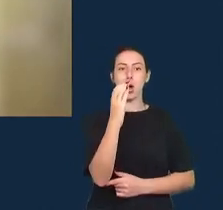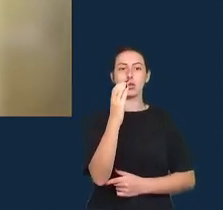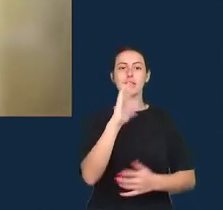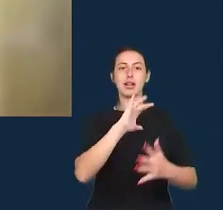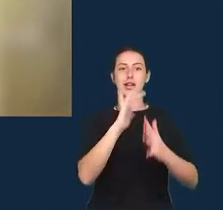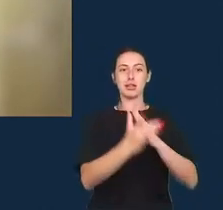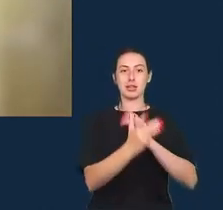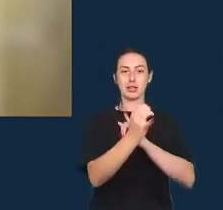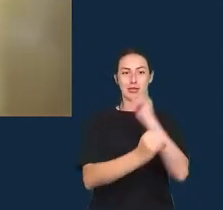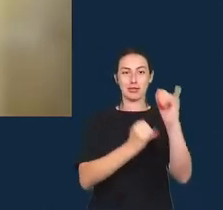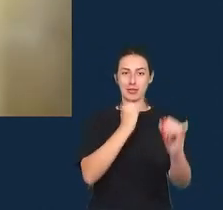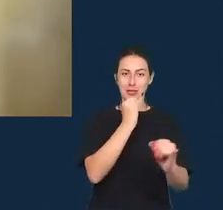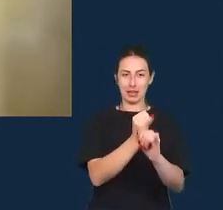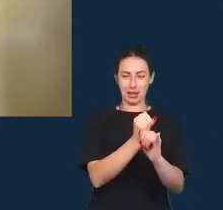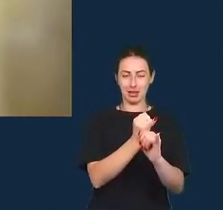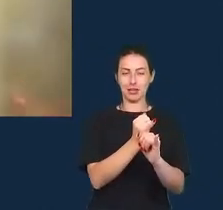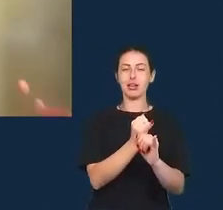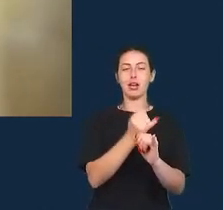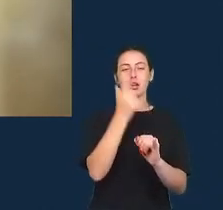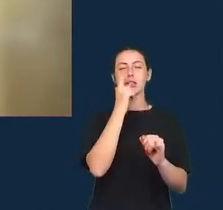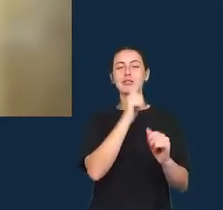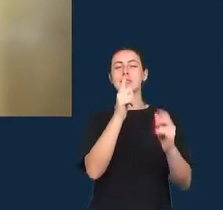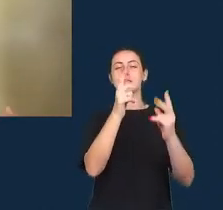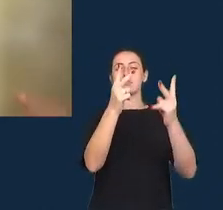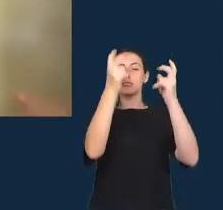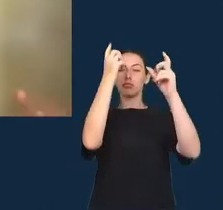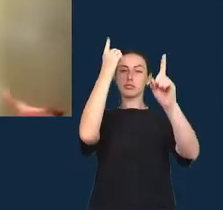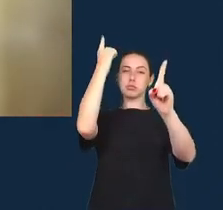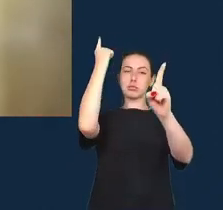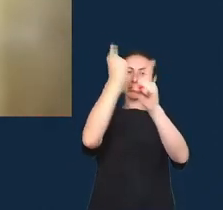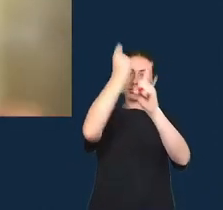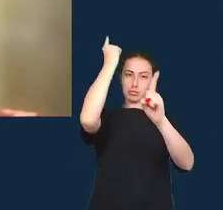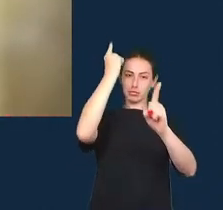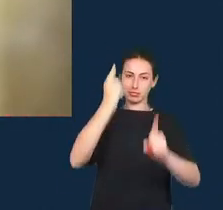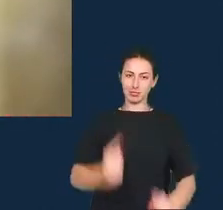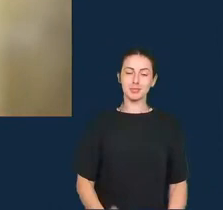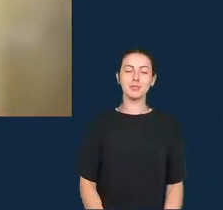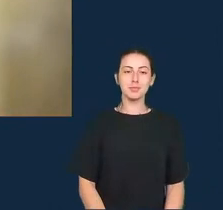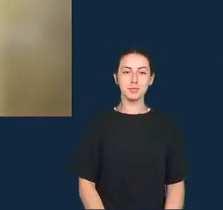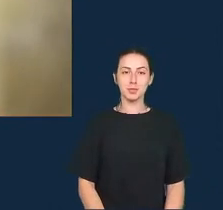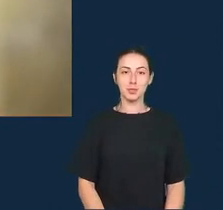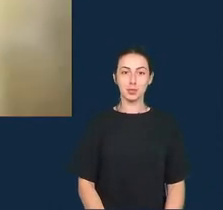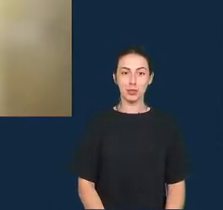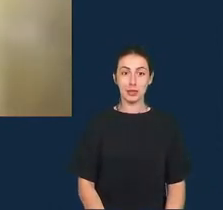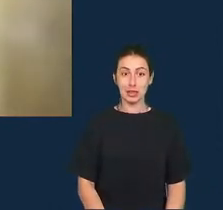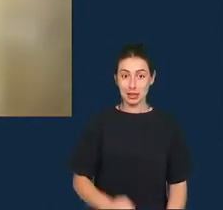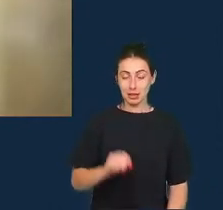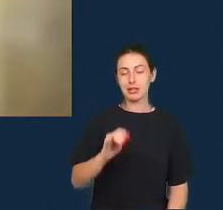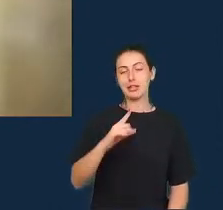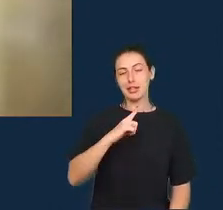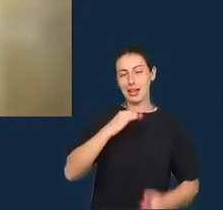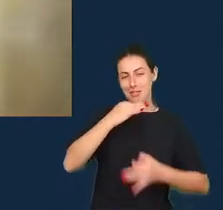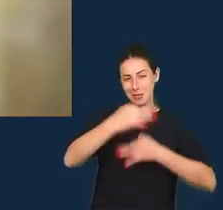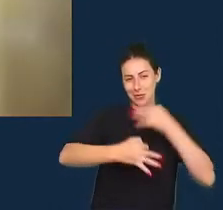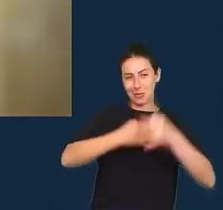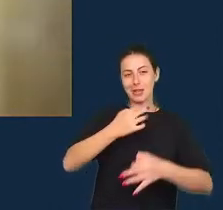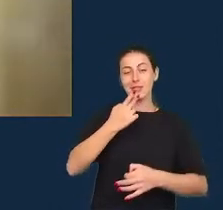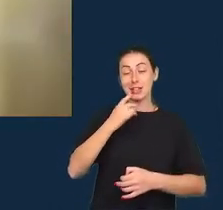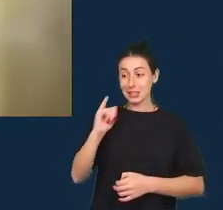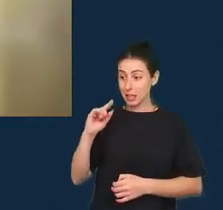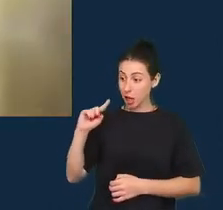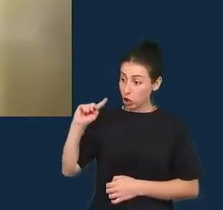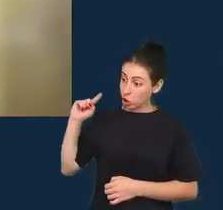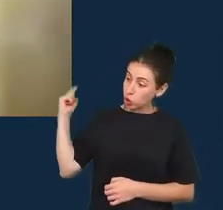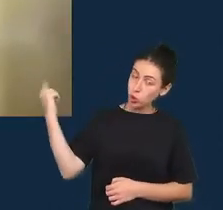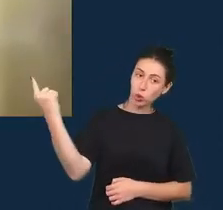argumento esse argumento que foi feito que se todos investirmos o nosso tempo e nossos recursos